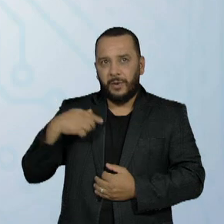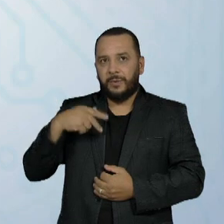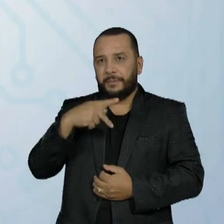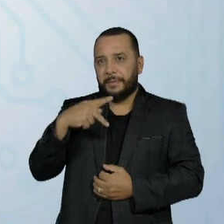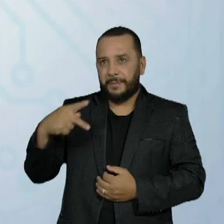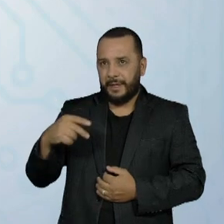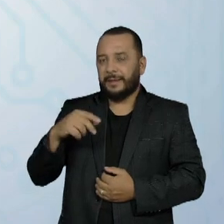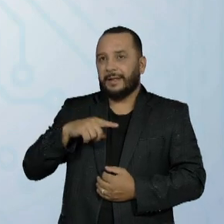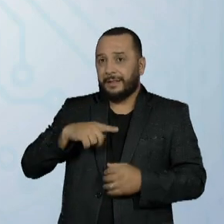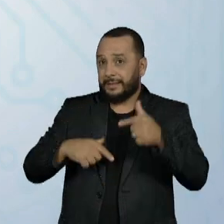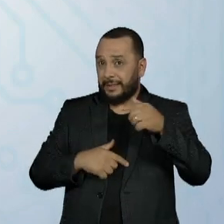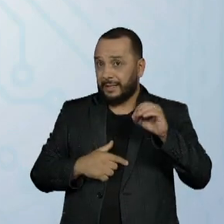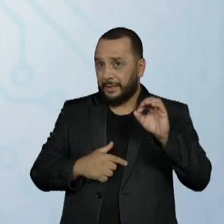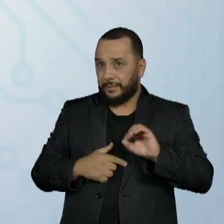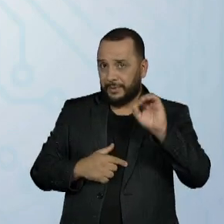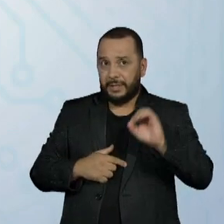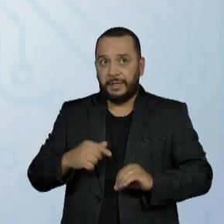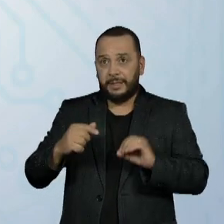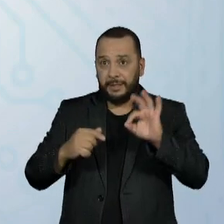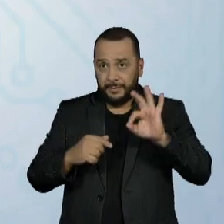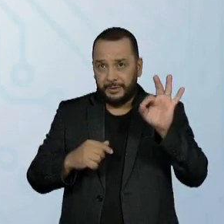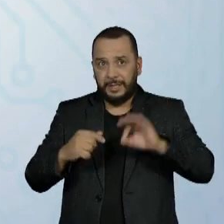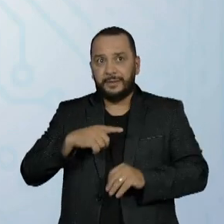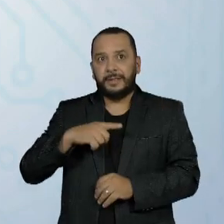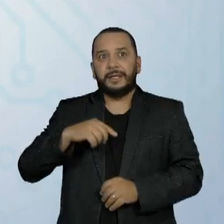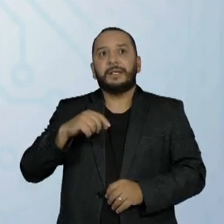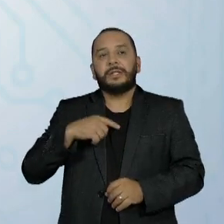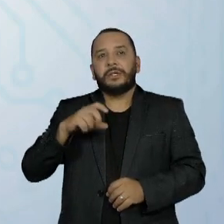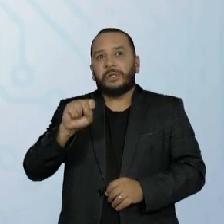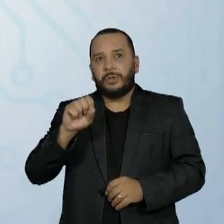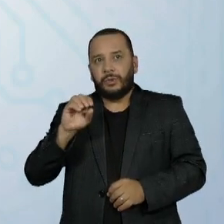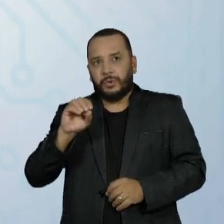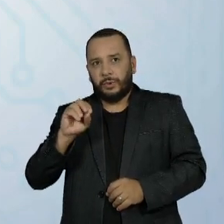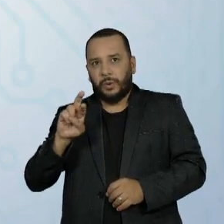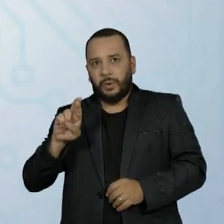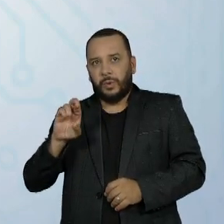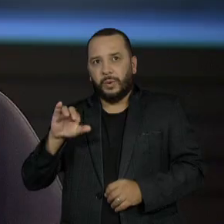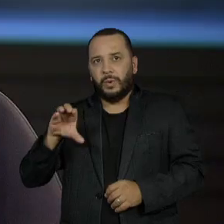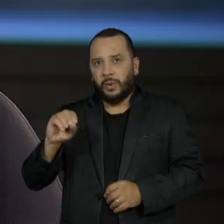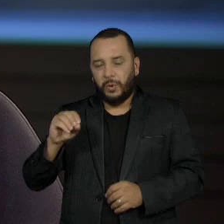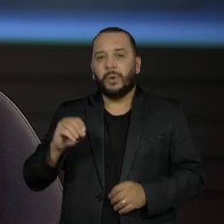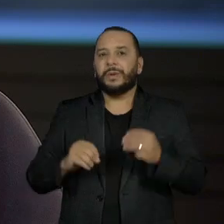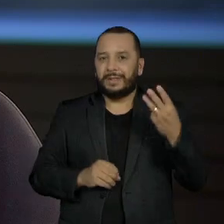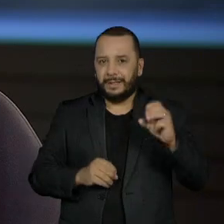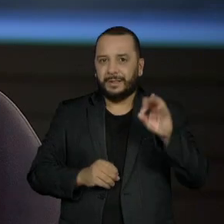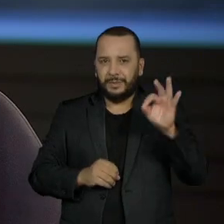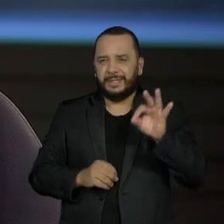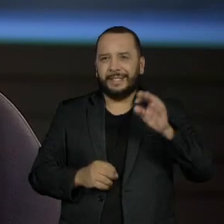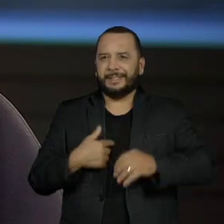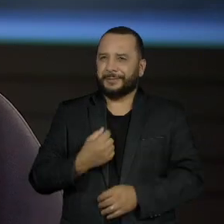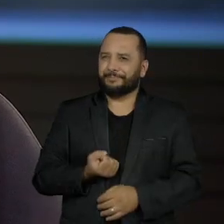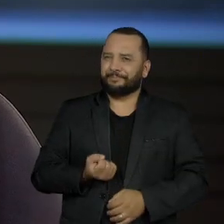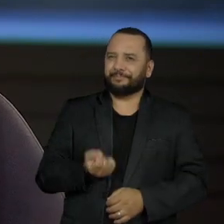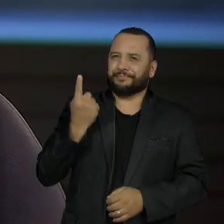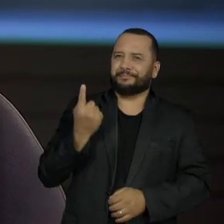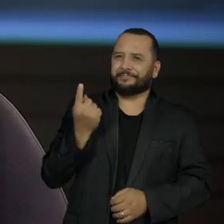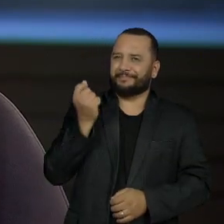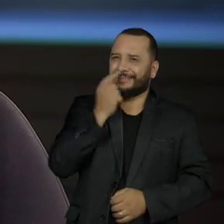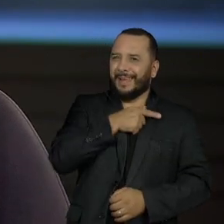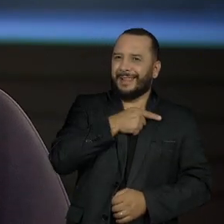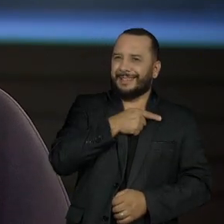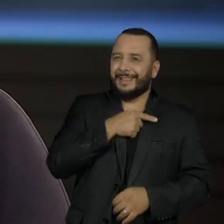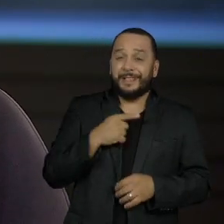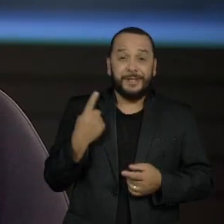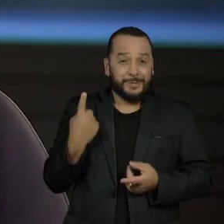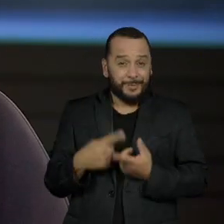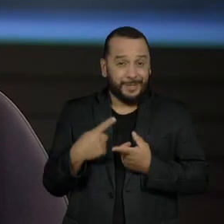70%. Socorro Nery, atual prefeita, do PSB, tem 30%. Esse caso é engraçado, né? Porque diante do fracasso